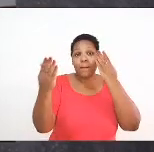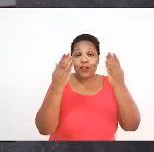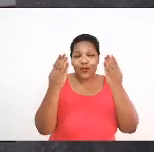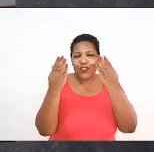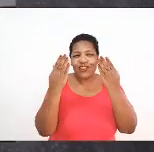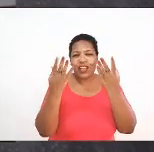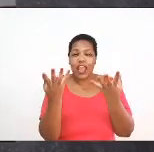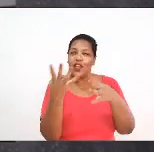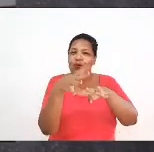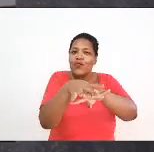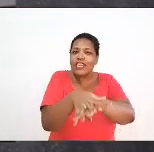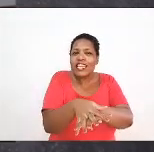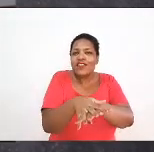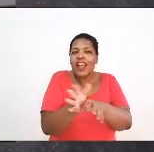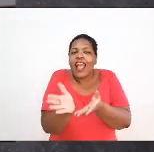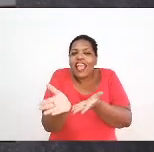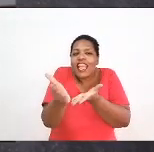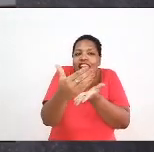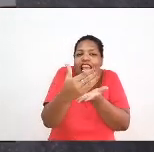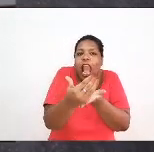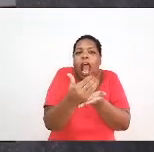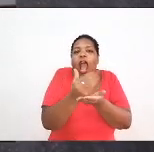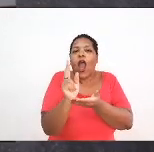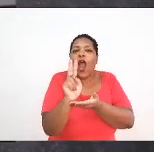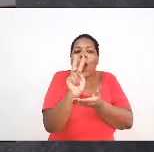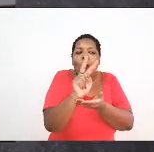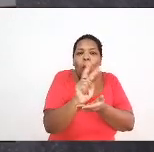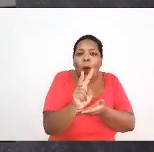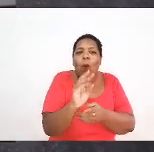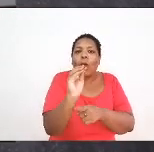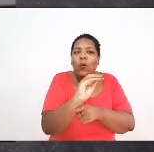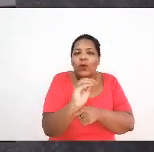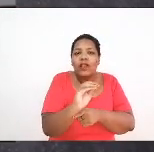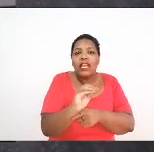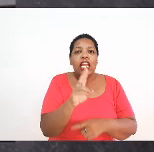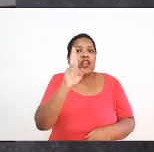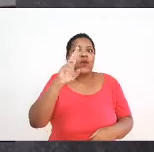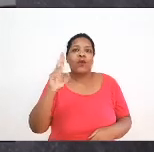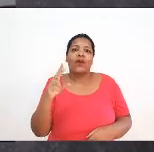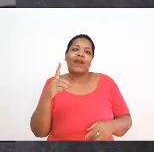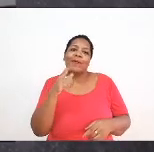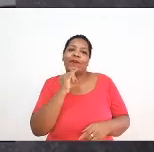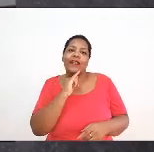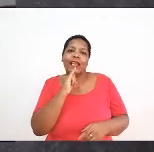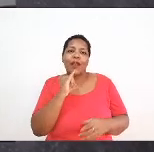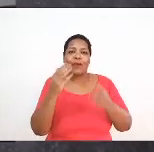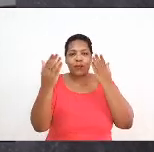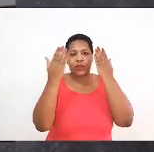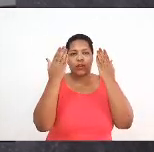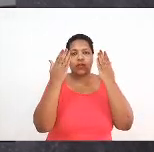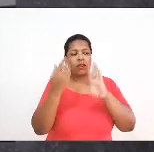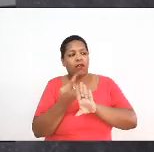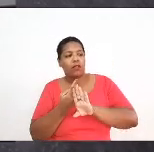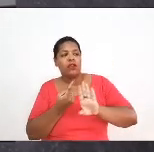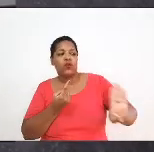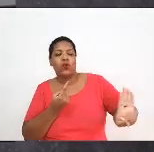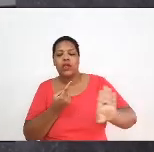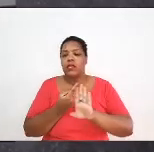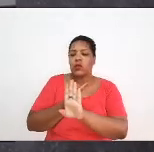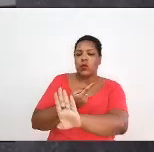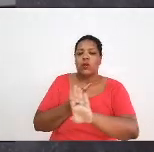acolhe e que jamais sejam processos que excluam pessoas, que produzam dificuldades de